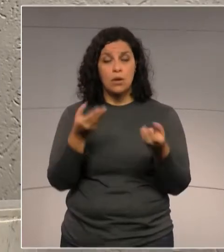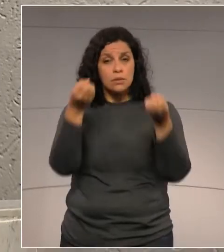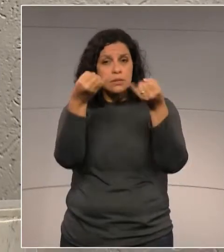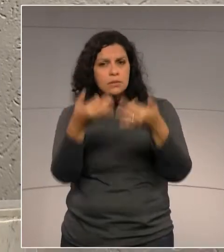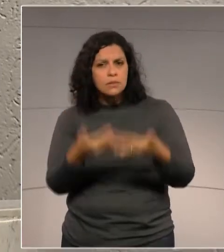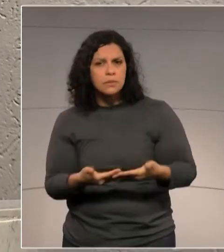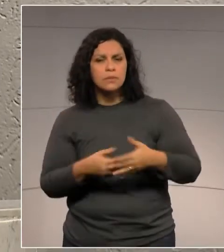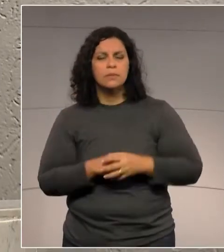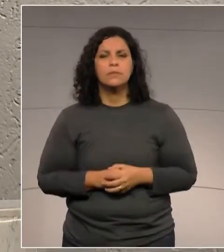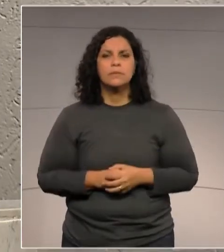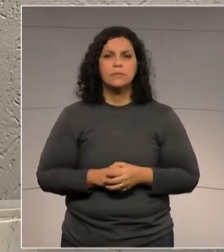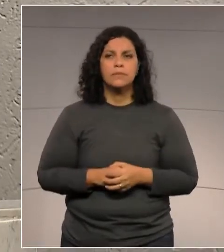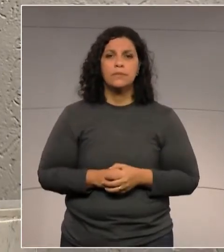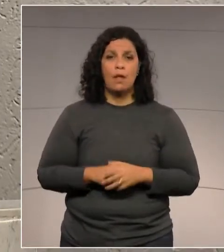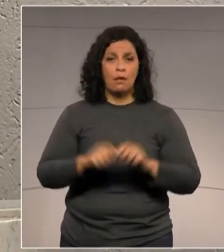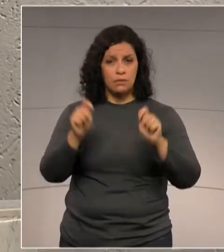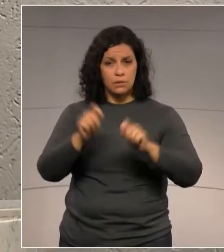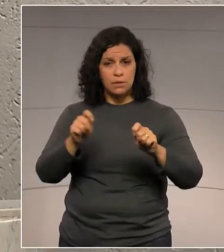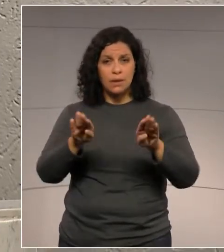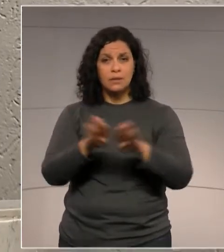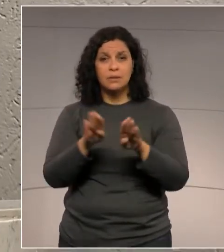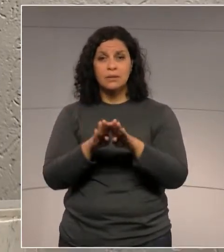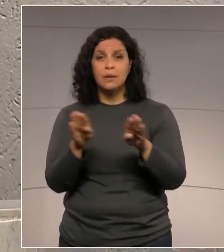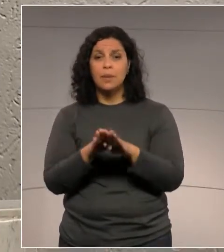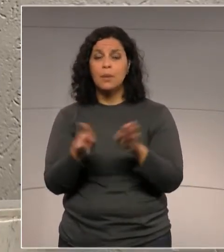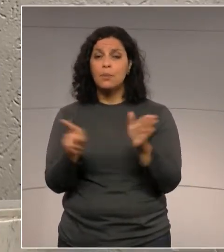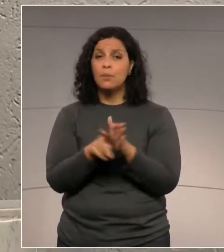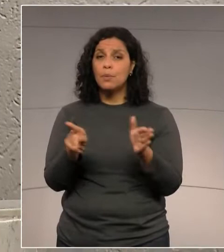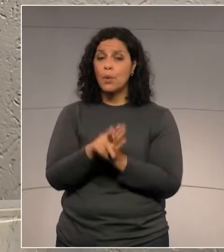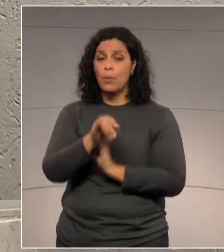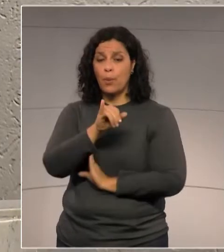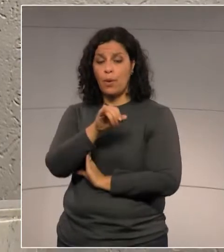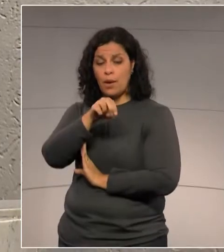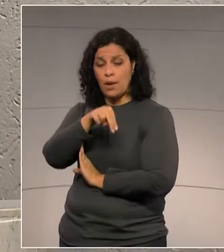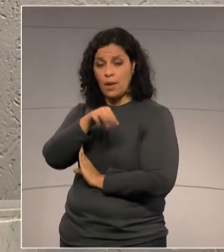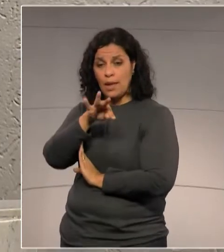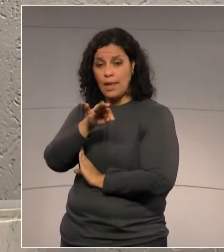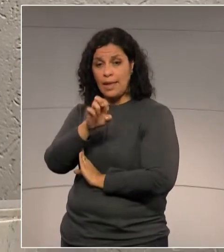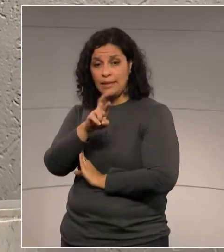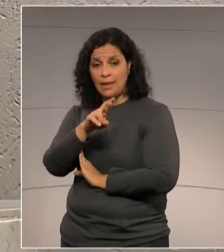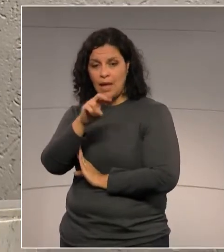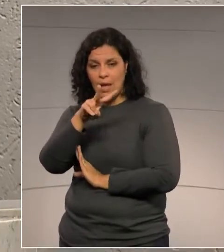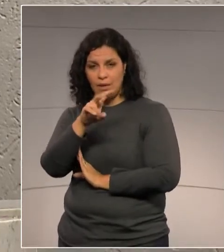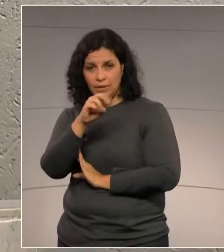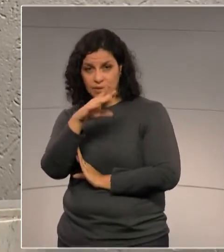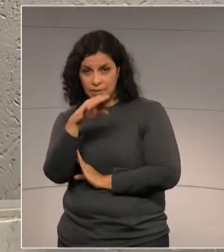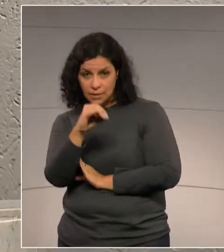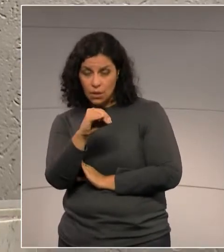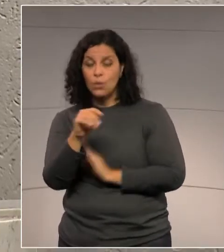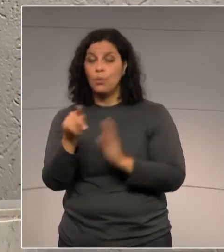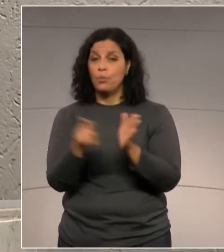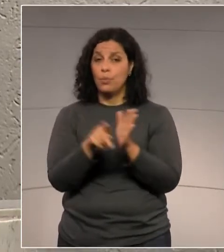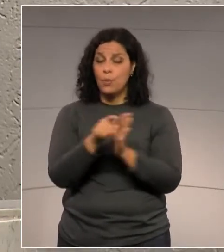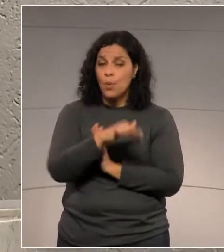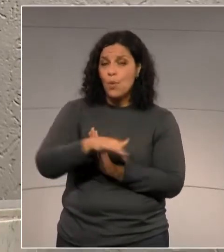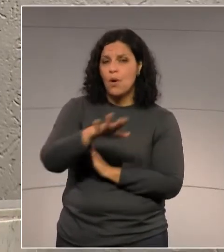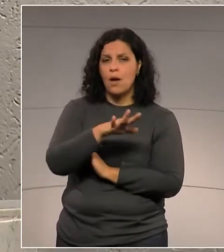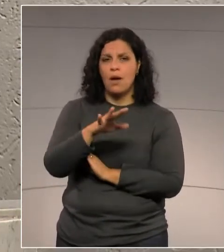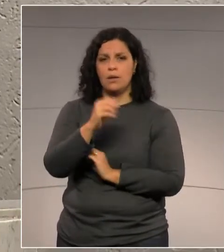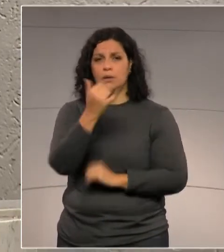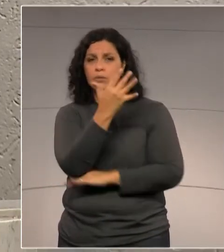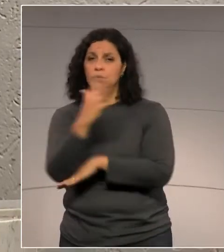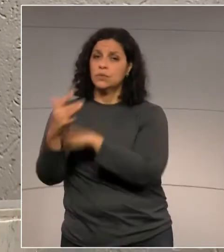da possibilidade de intervenção ou supressão de vegetação nativa em área de preservação